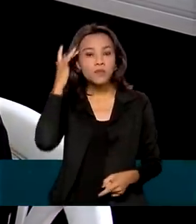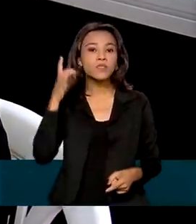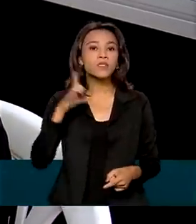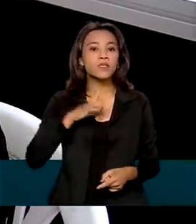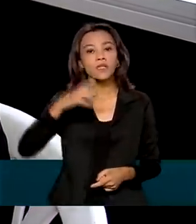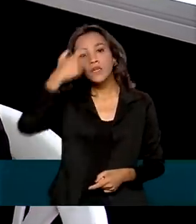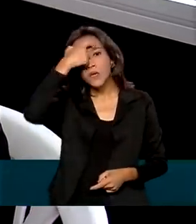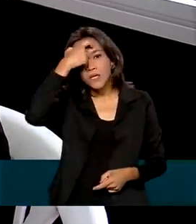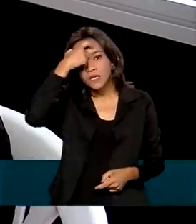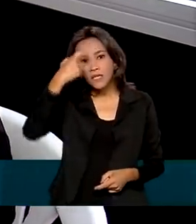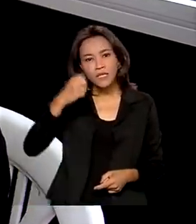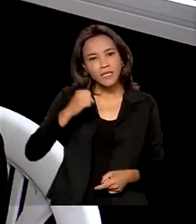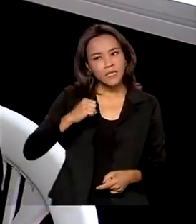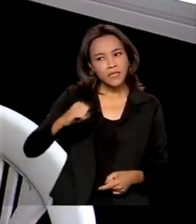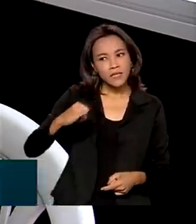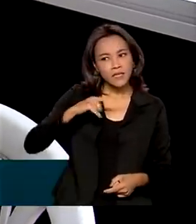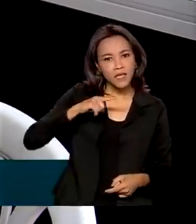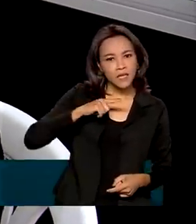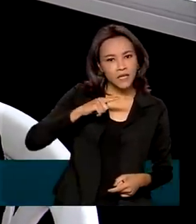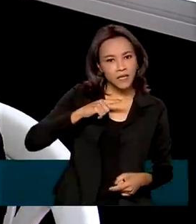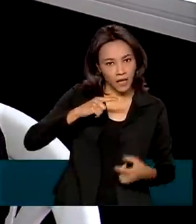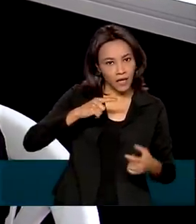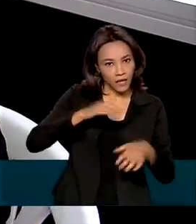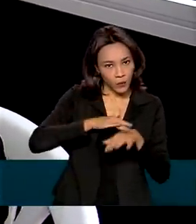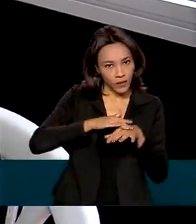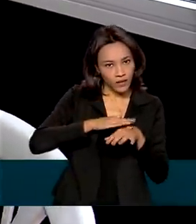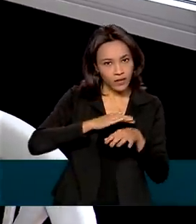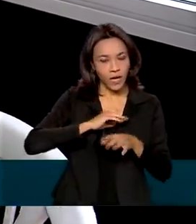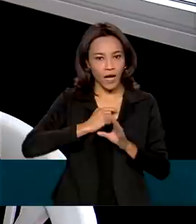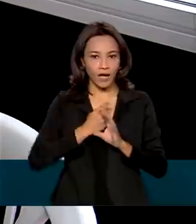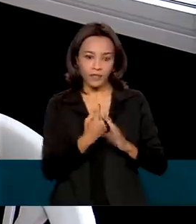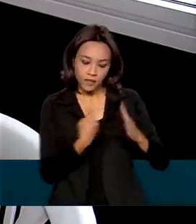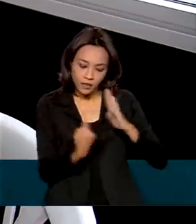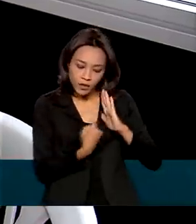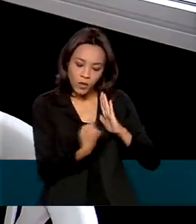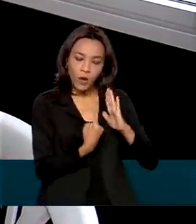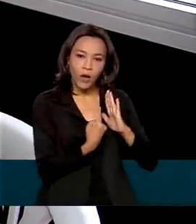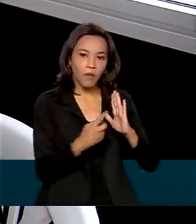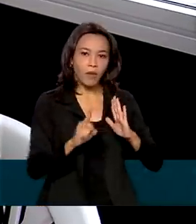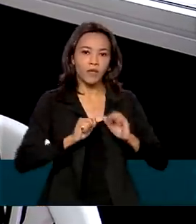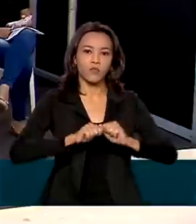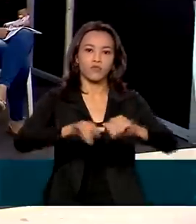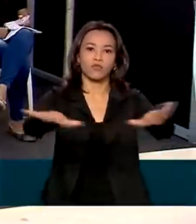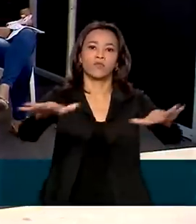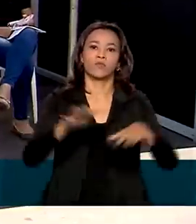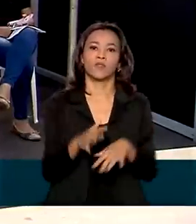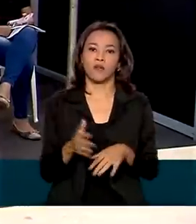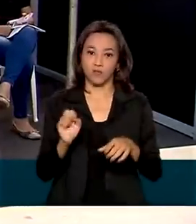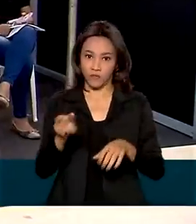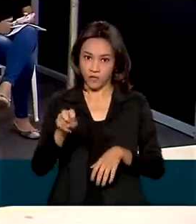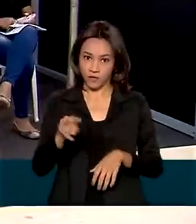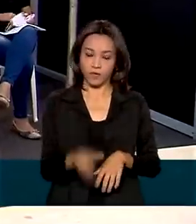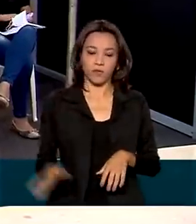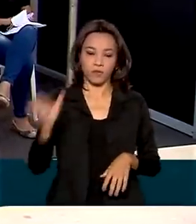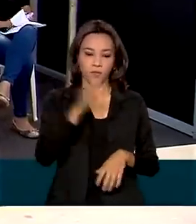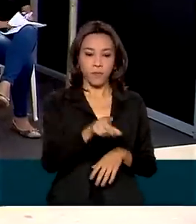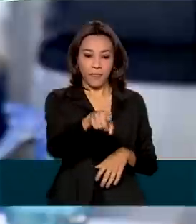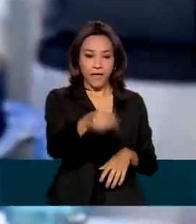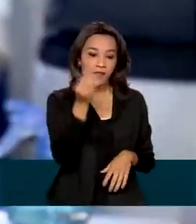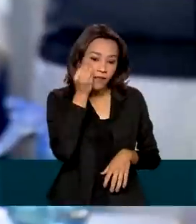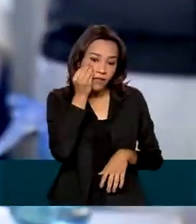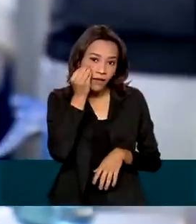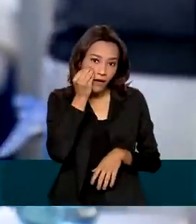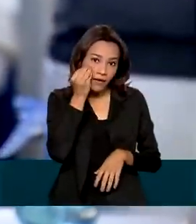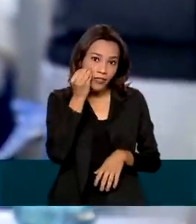saber se tem para se isolar e não passar mais para a população. O evento piloto testou